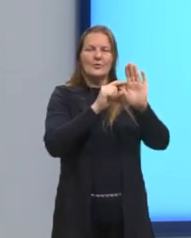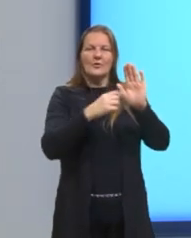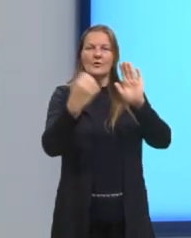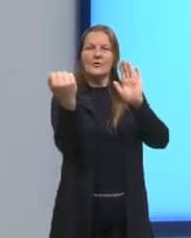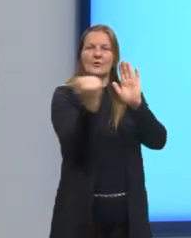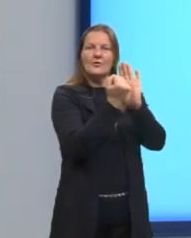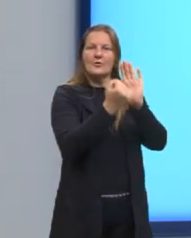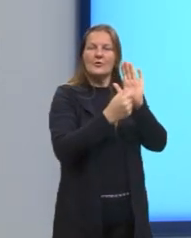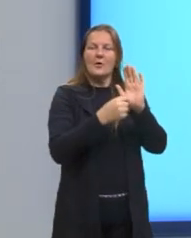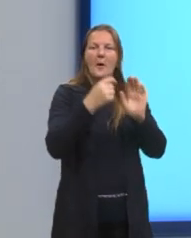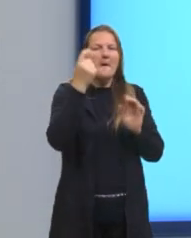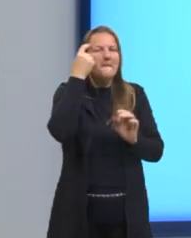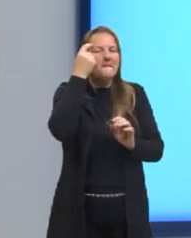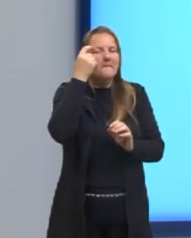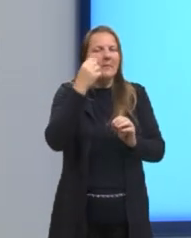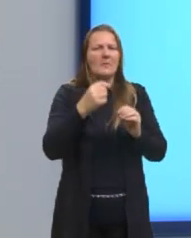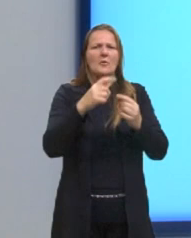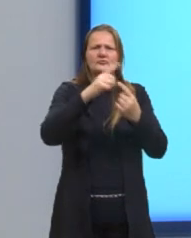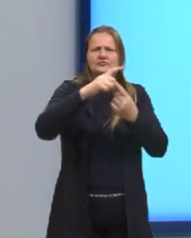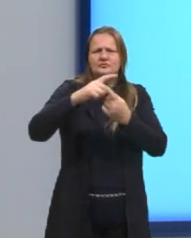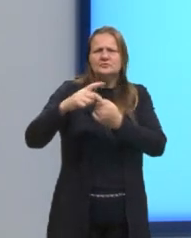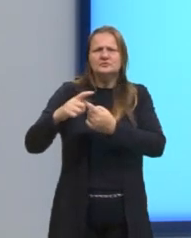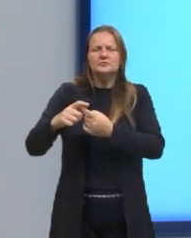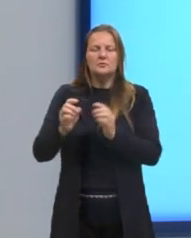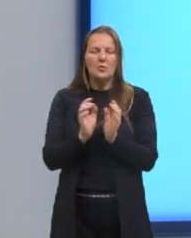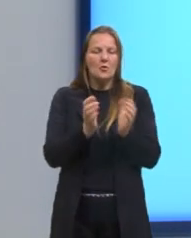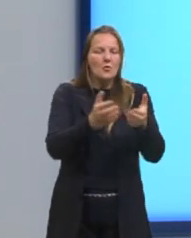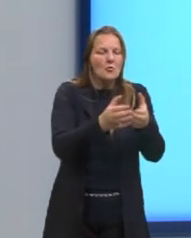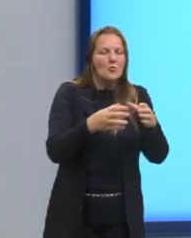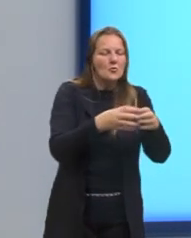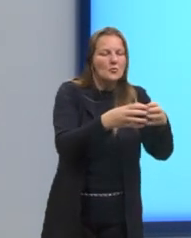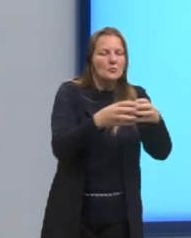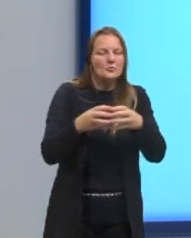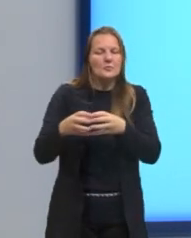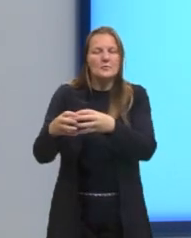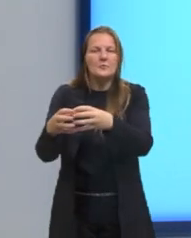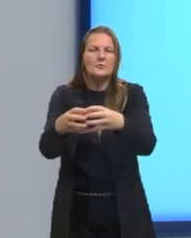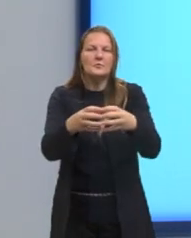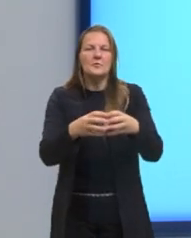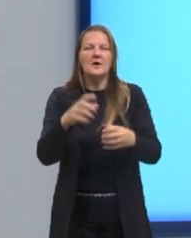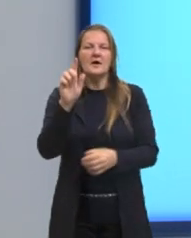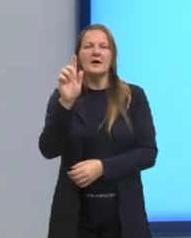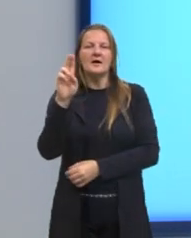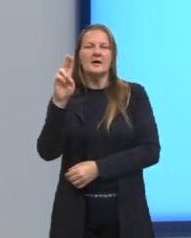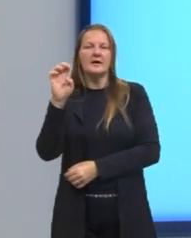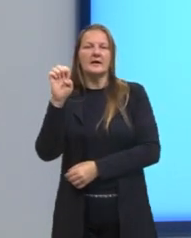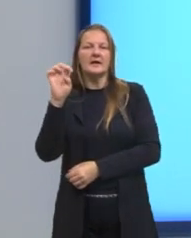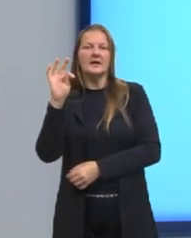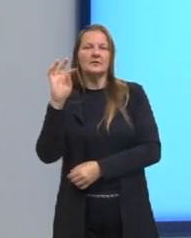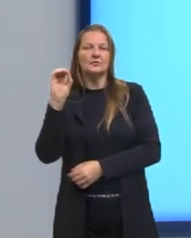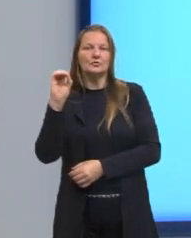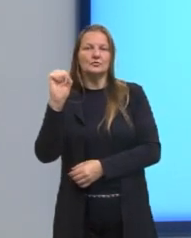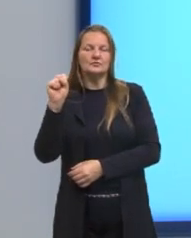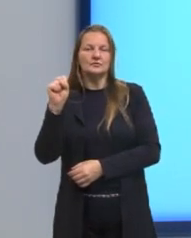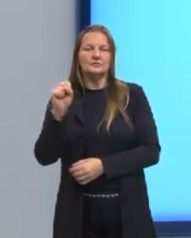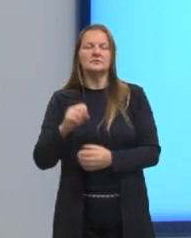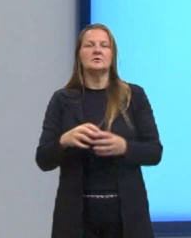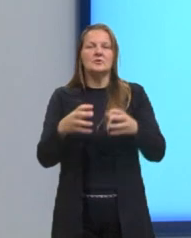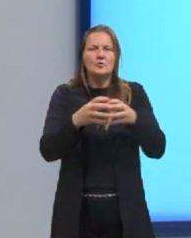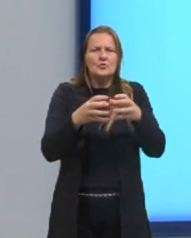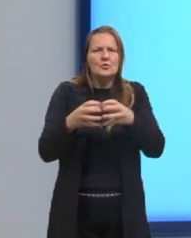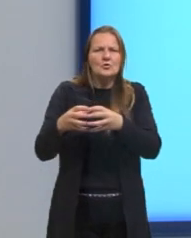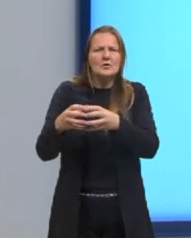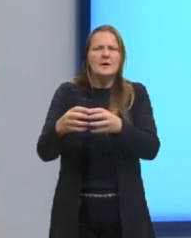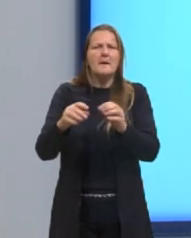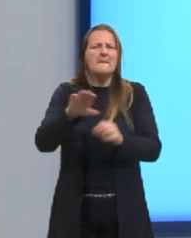os estilos de dança que surgiram nos guetos? Interessante, né? A primeira vez que o termo apareceu foi nos